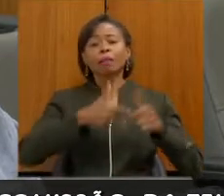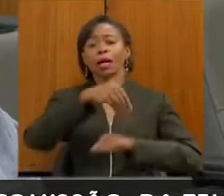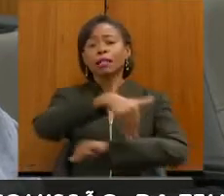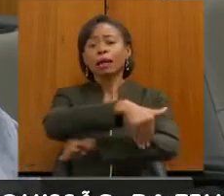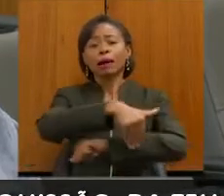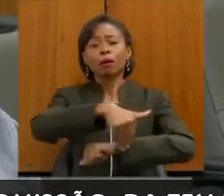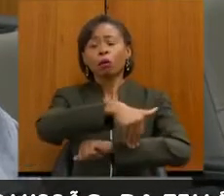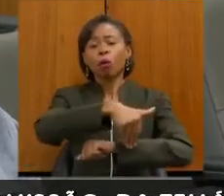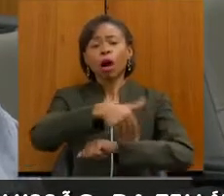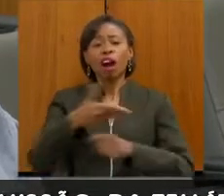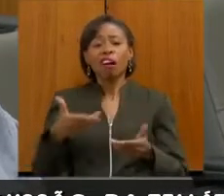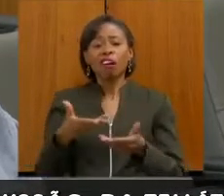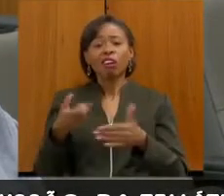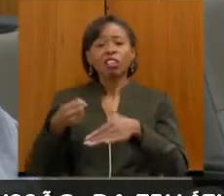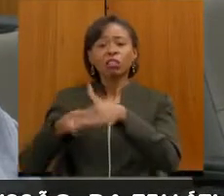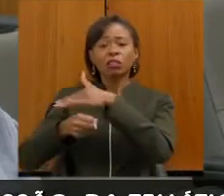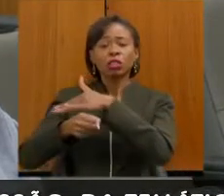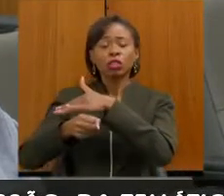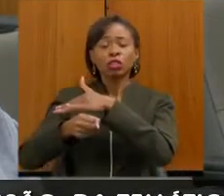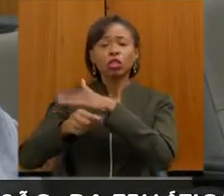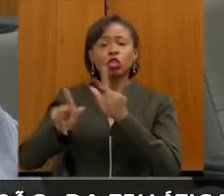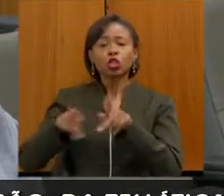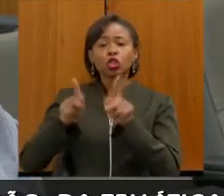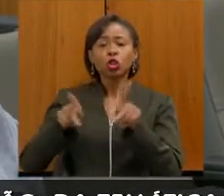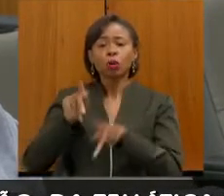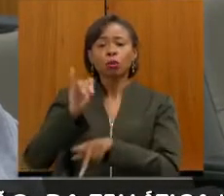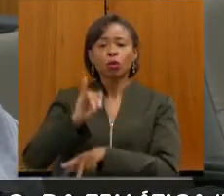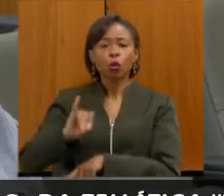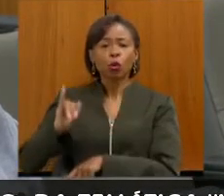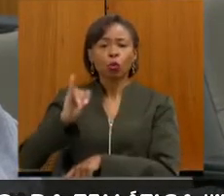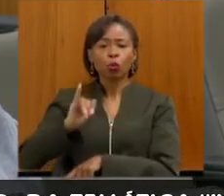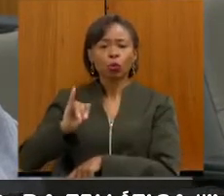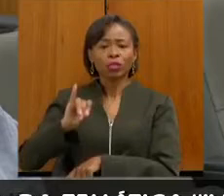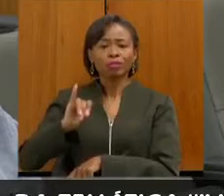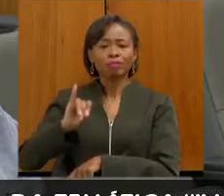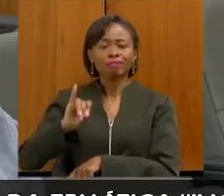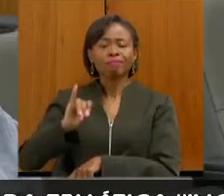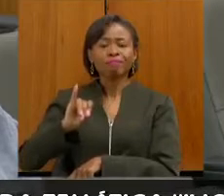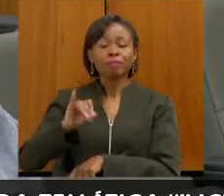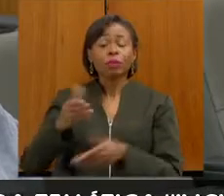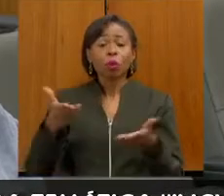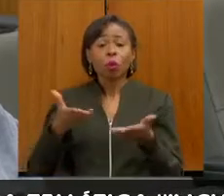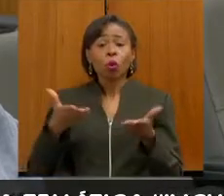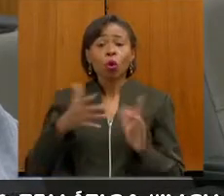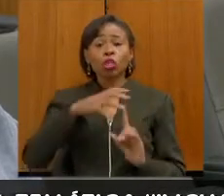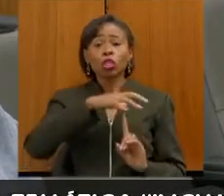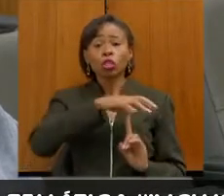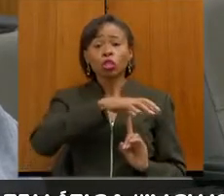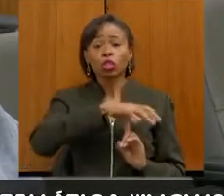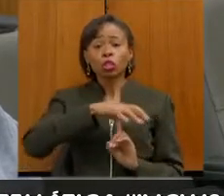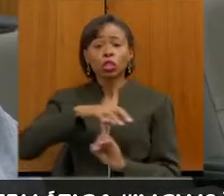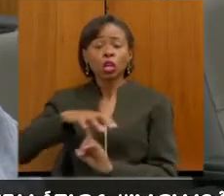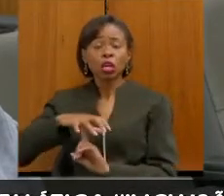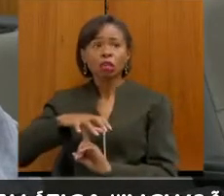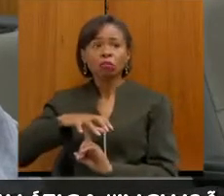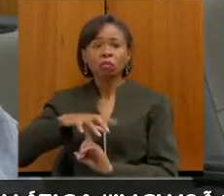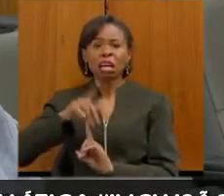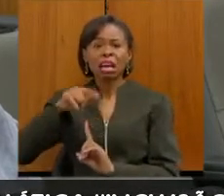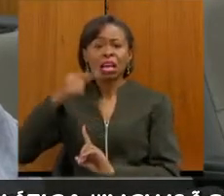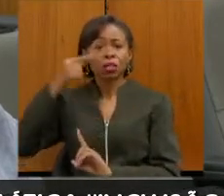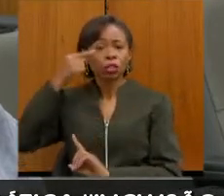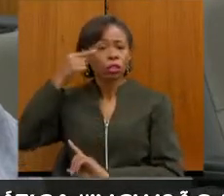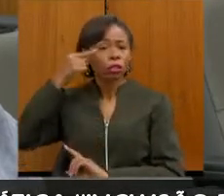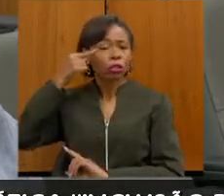Euiapoque e outros Tans. Hoje, os BPC são ocupados por um poderio econômico estrangeiro, os chineses